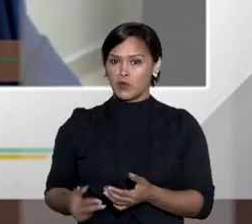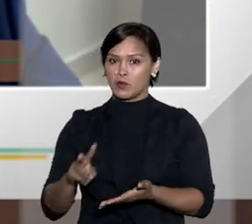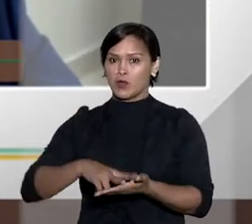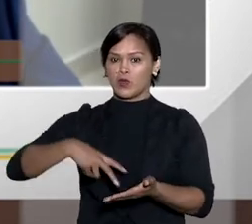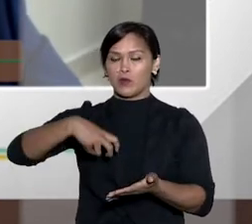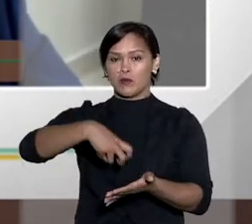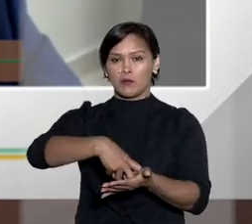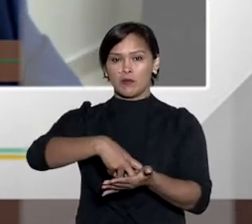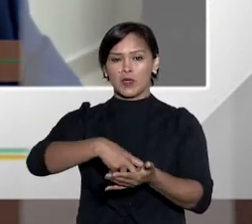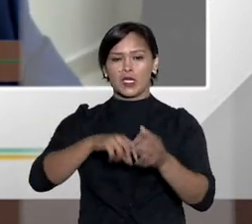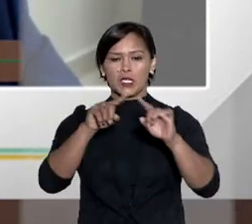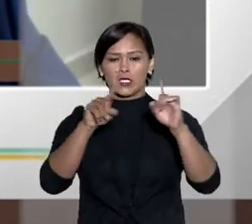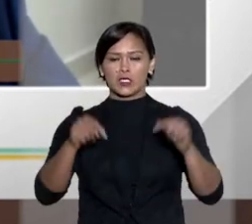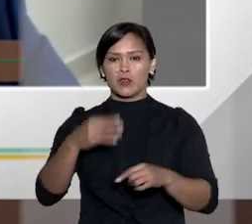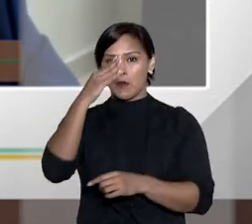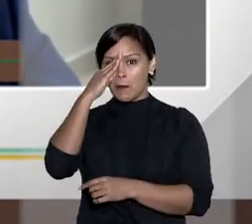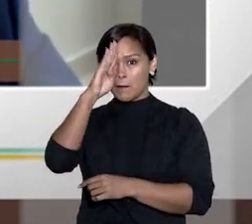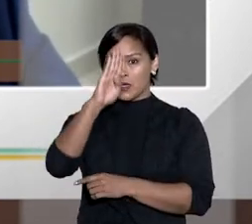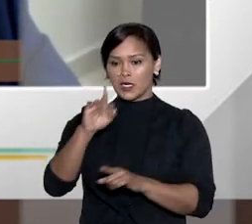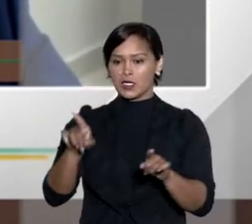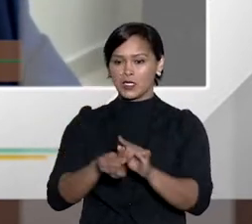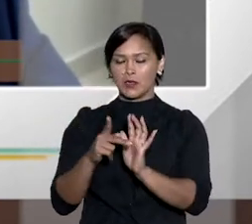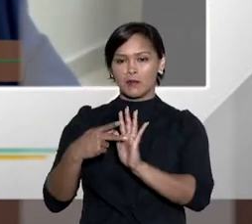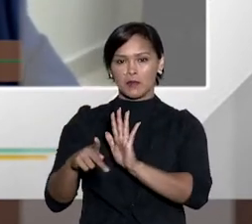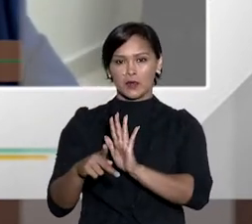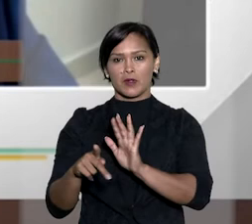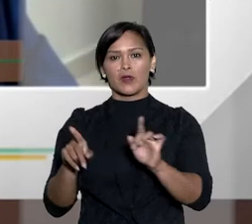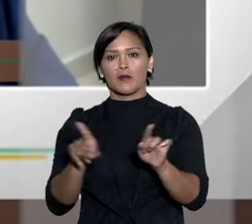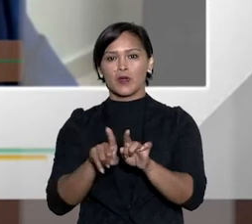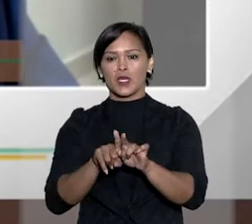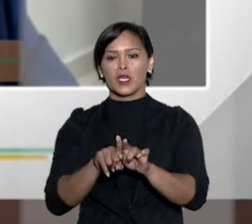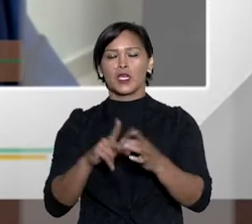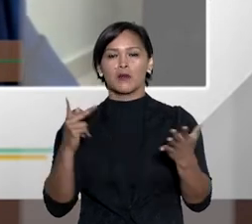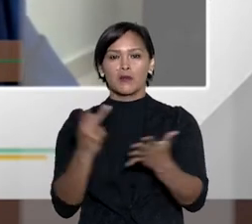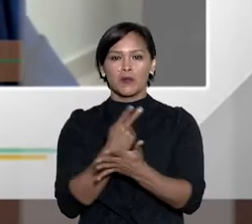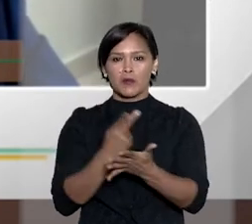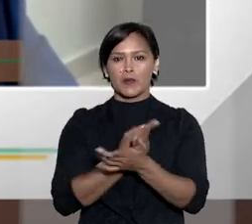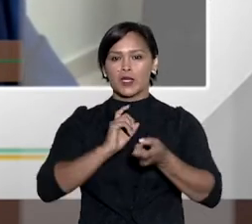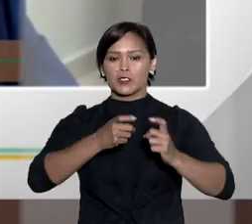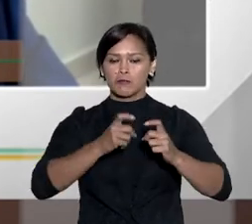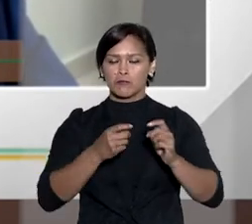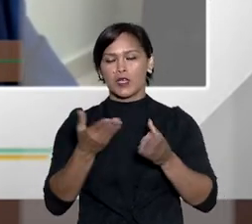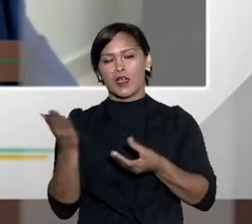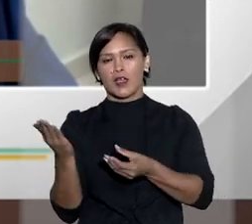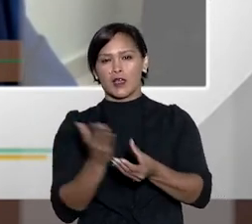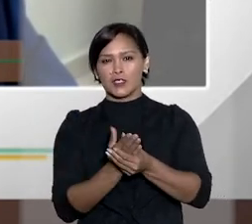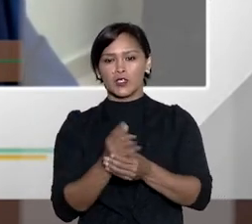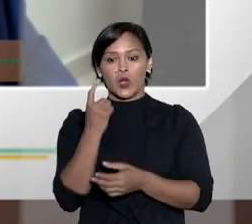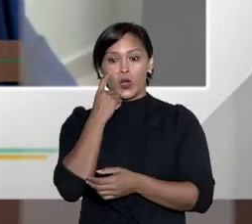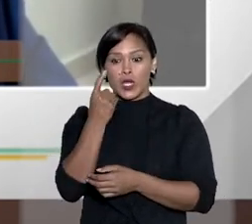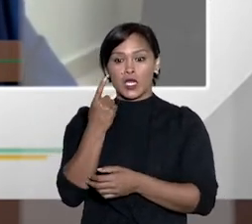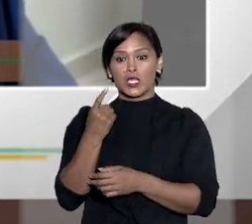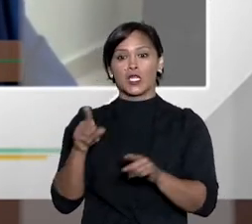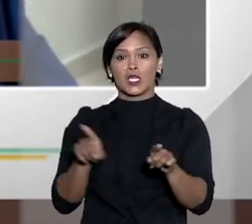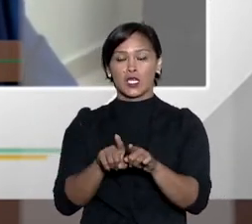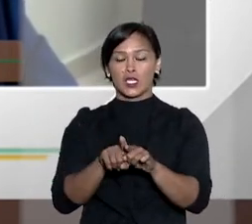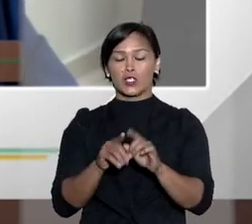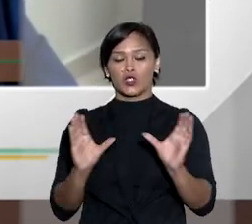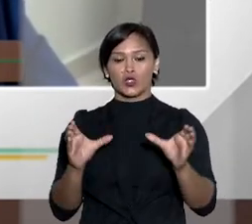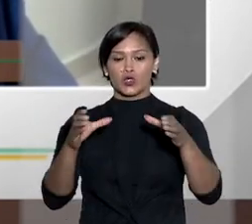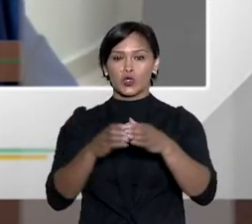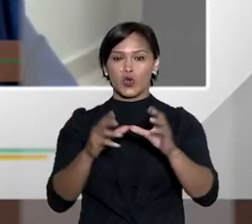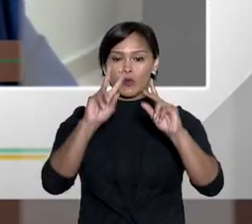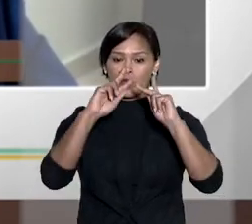servidores militares, qualquer delas, ações de improbidade, ações envolvendo interesses difusos, coletivos ou